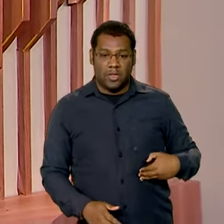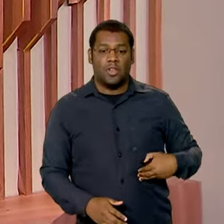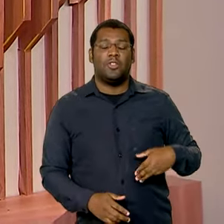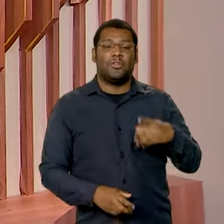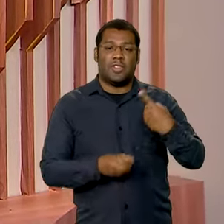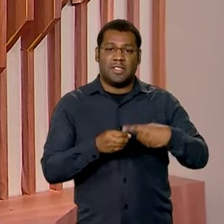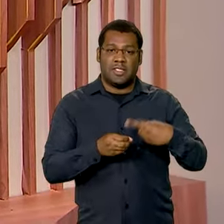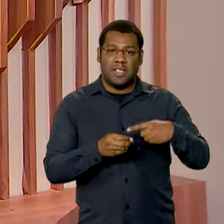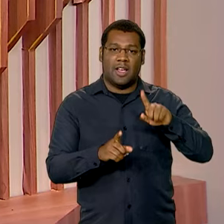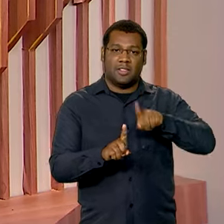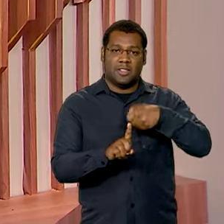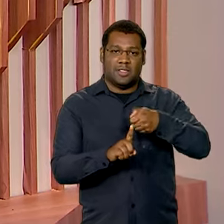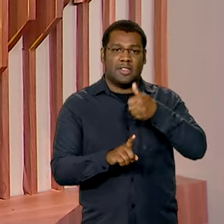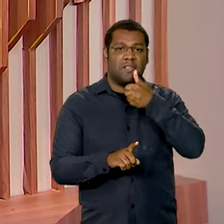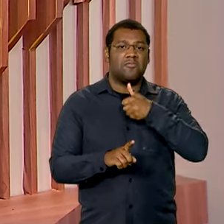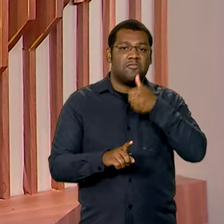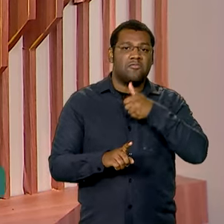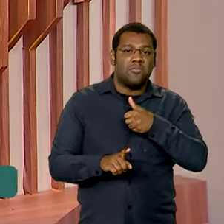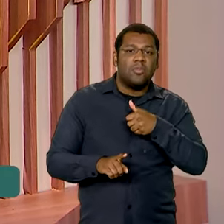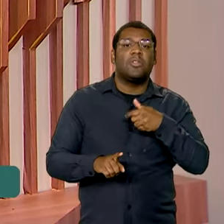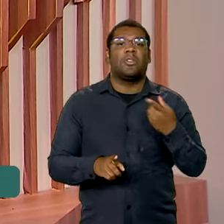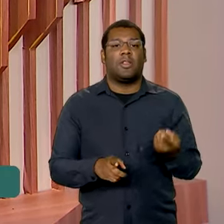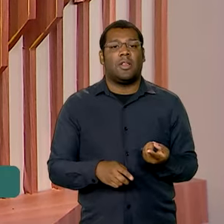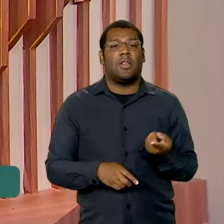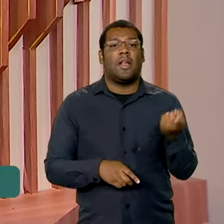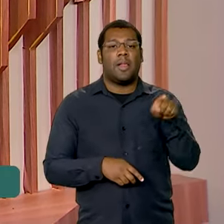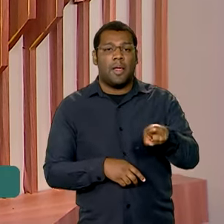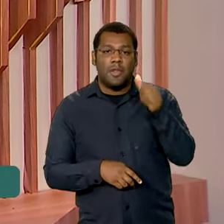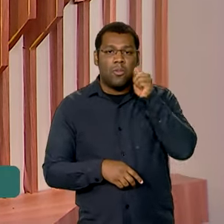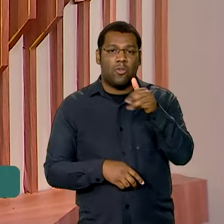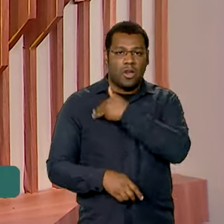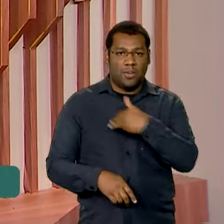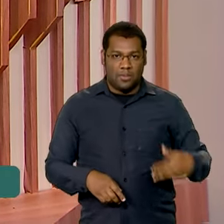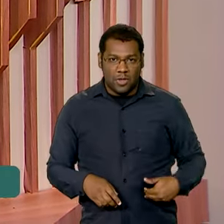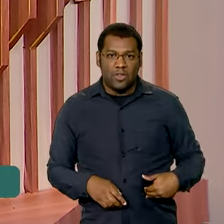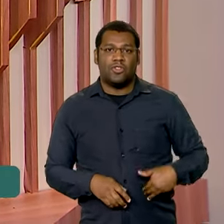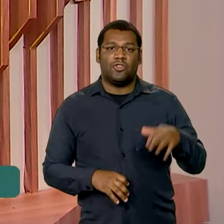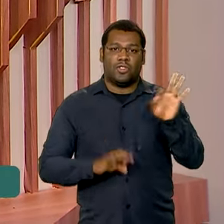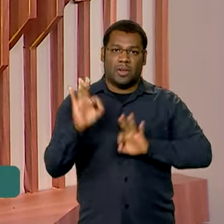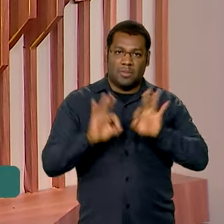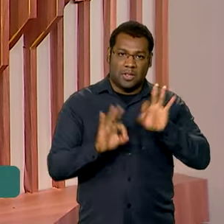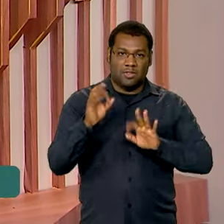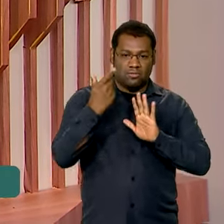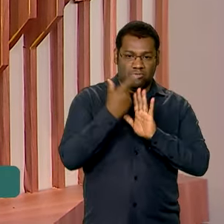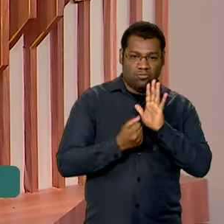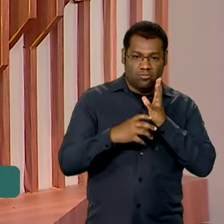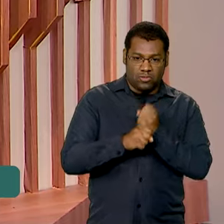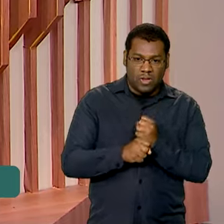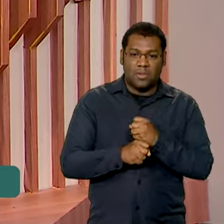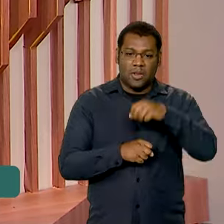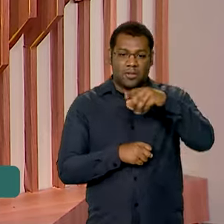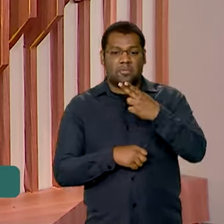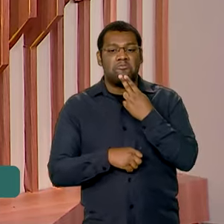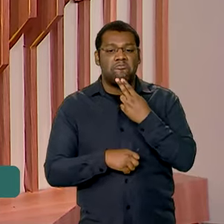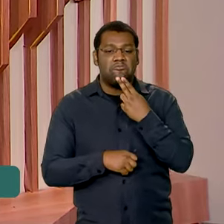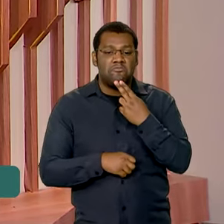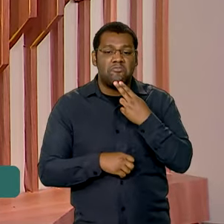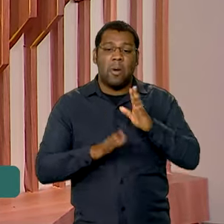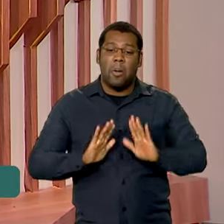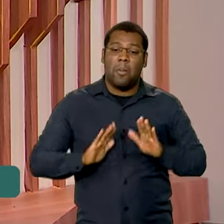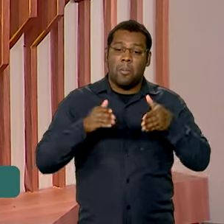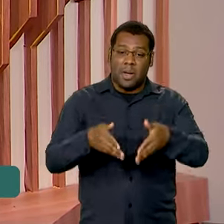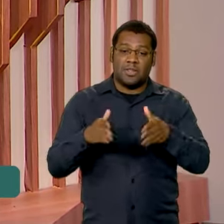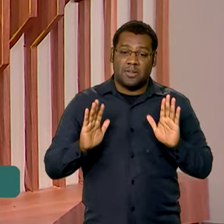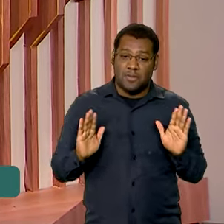das cidades, Simone Tebet, do Planejamento e Orçamento, participaram do primeiro Fórum de Deputados Estaduais da Amazônia